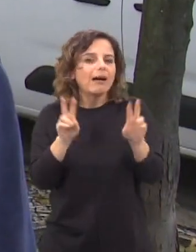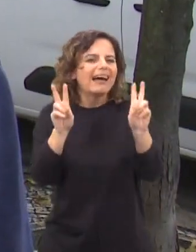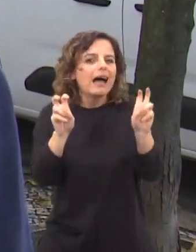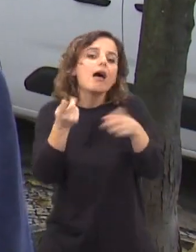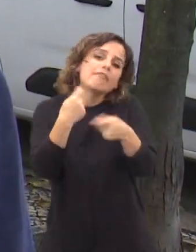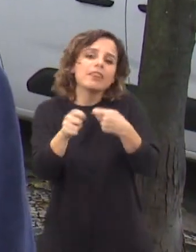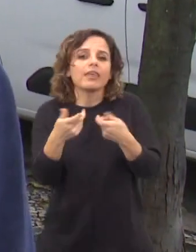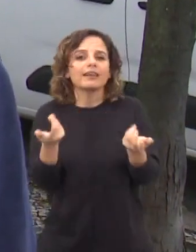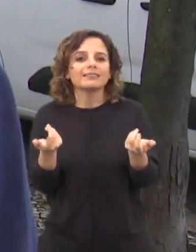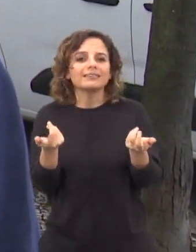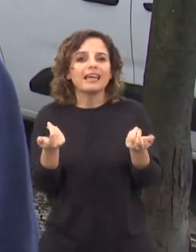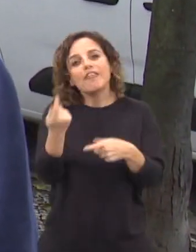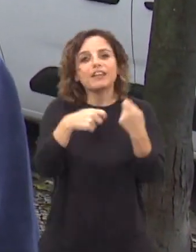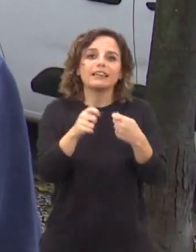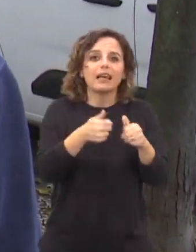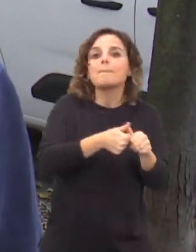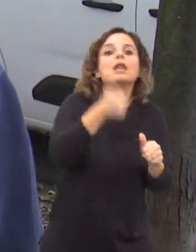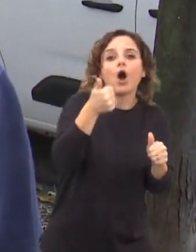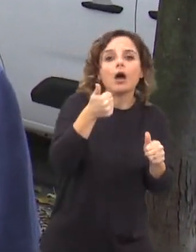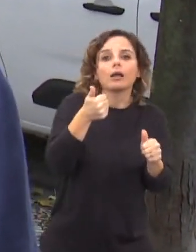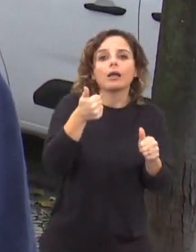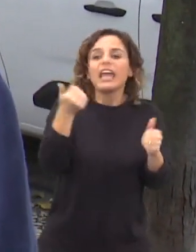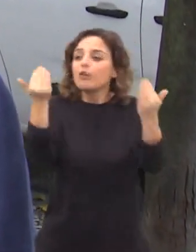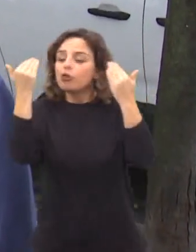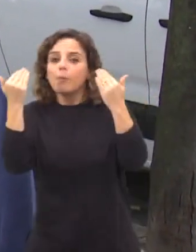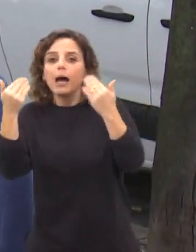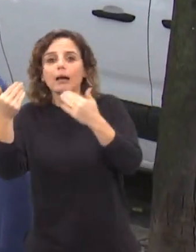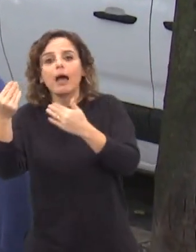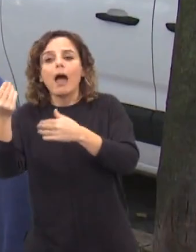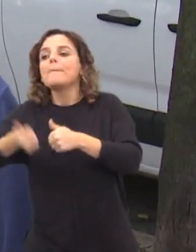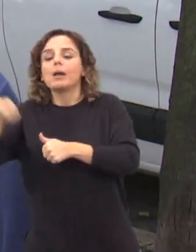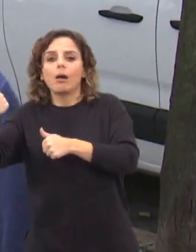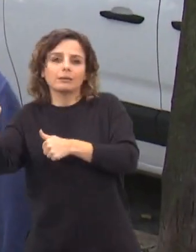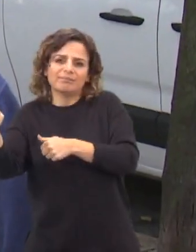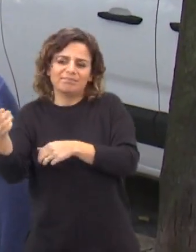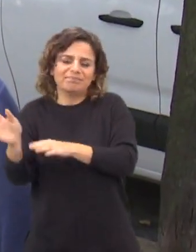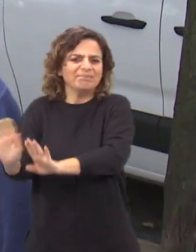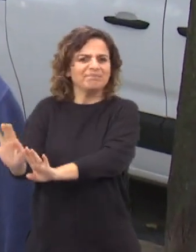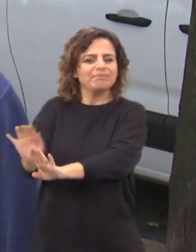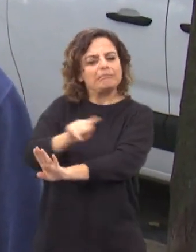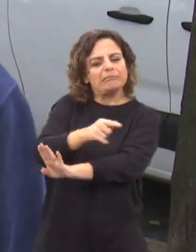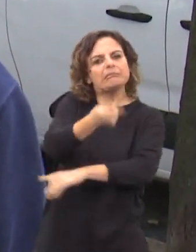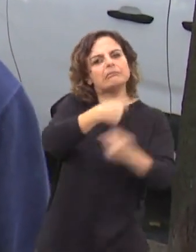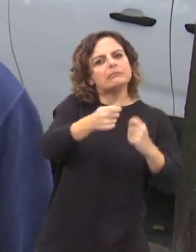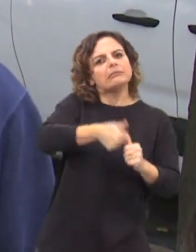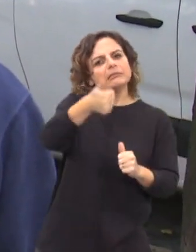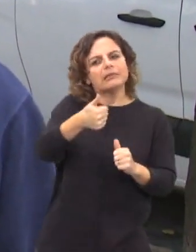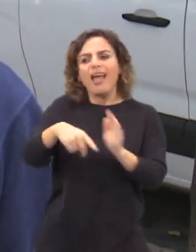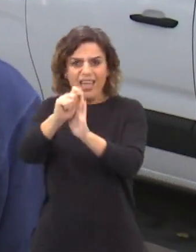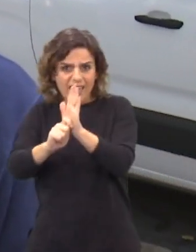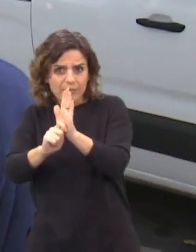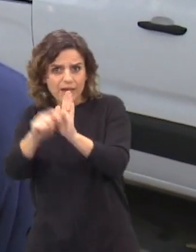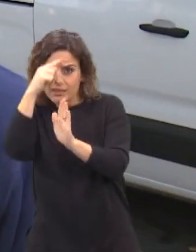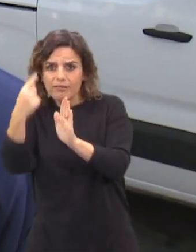coisas, vender melhor em vez de informar melhor. E é difícil ter ética quando não se